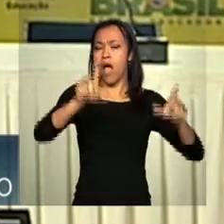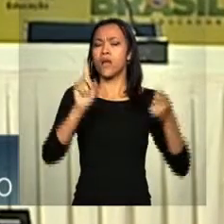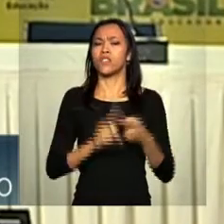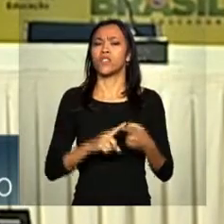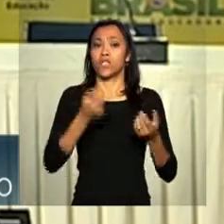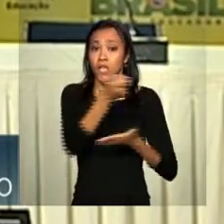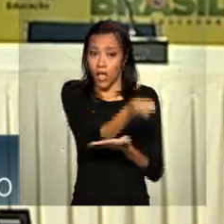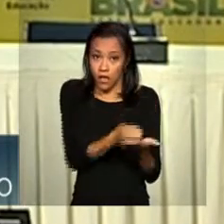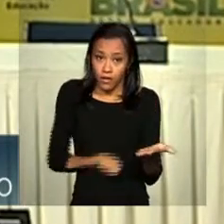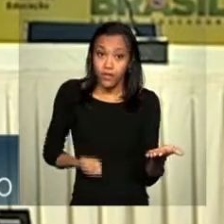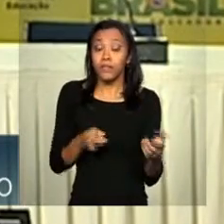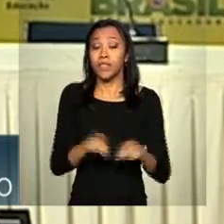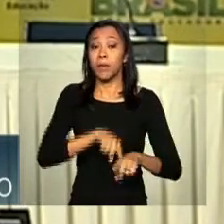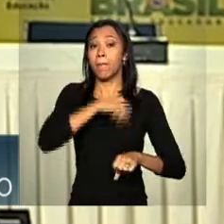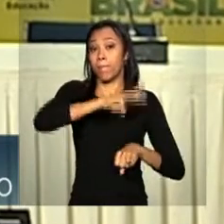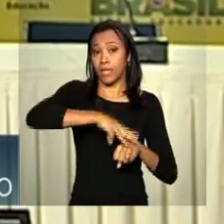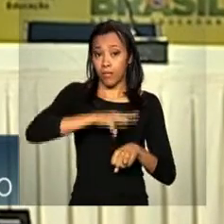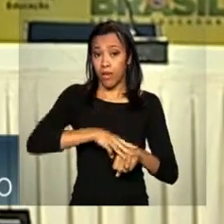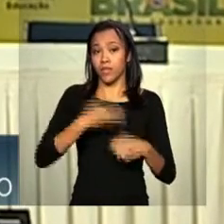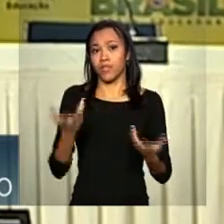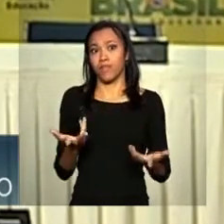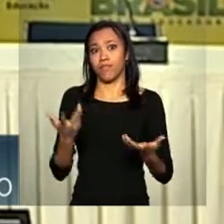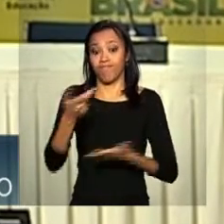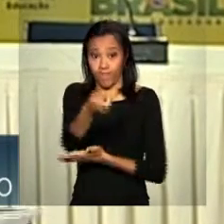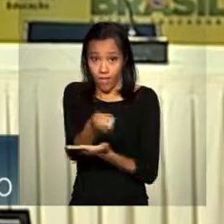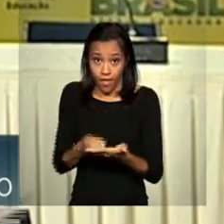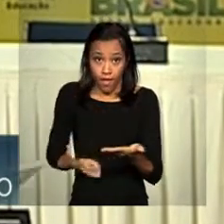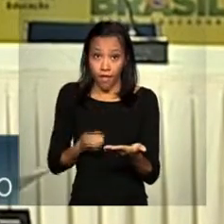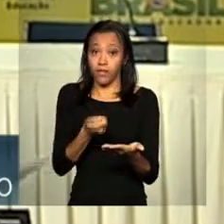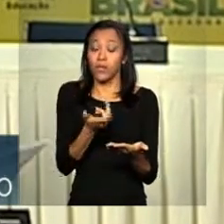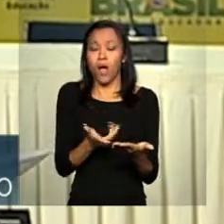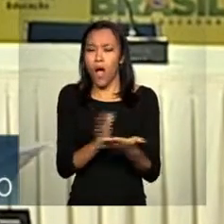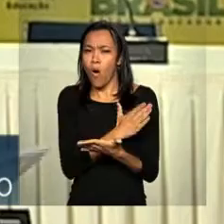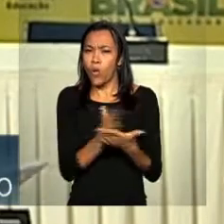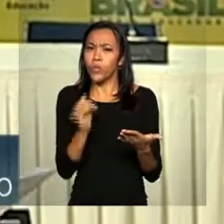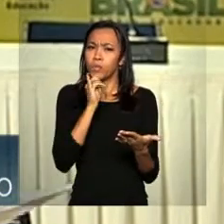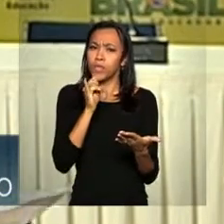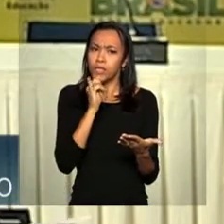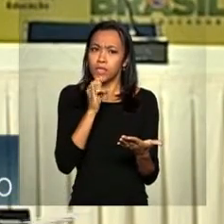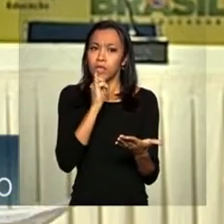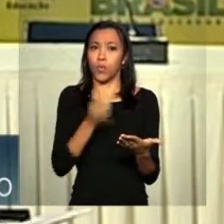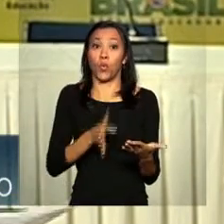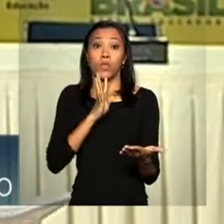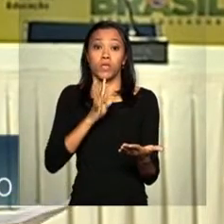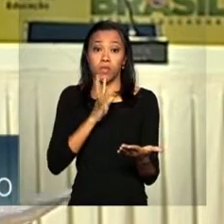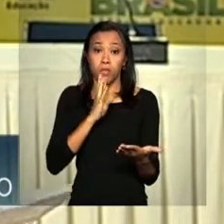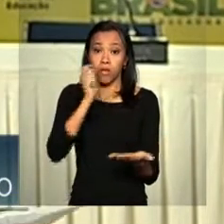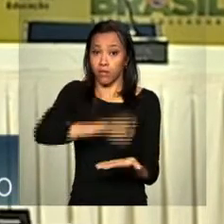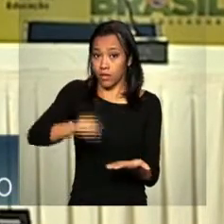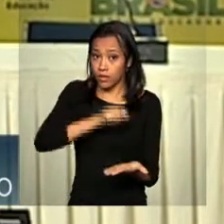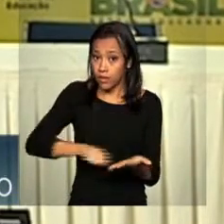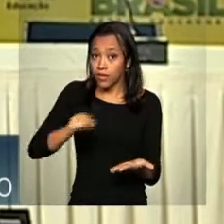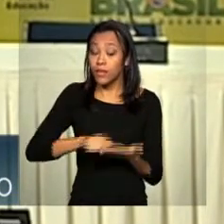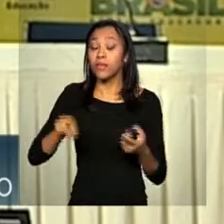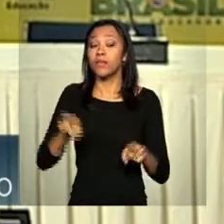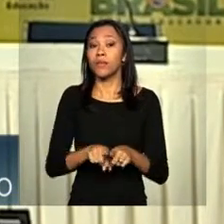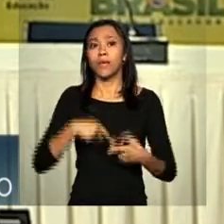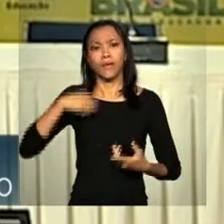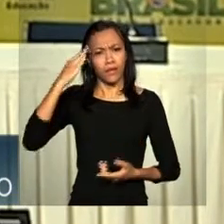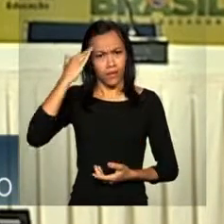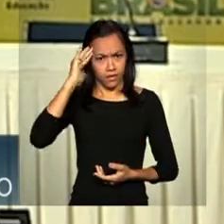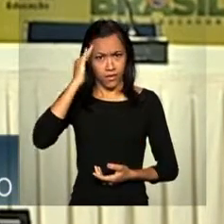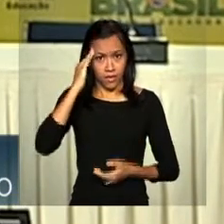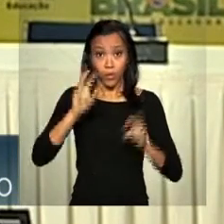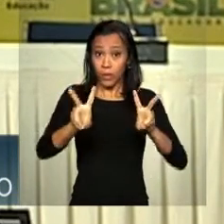redação, além da matemática. No caso da redação, alguns pontos, como por exemplo, o domínio da língua escrita e a compreensão do tema